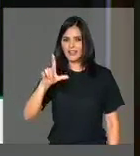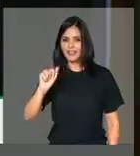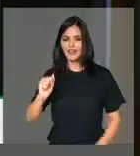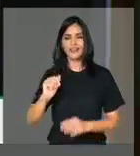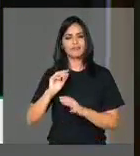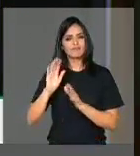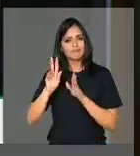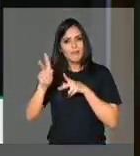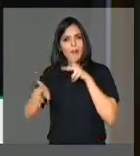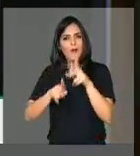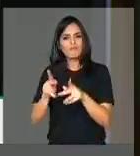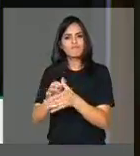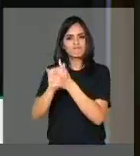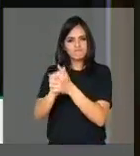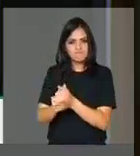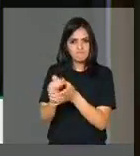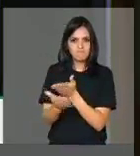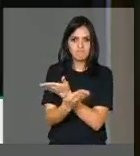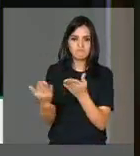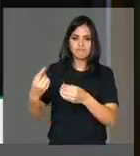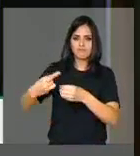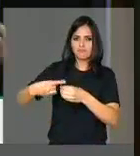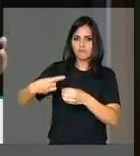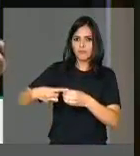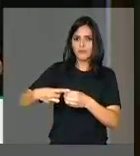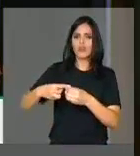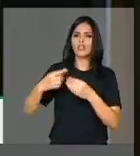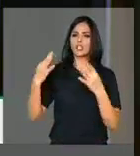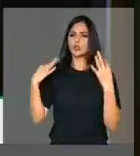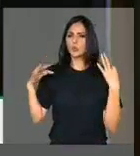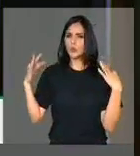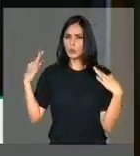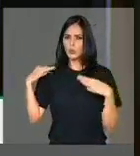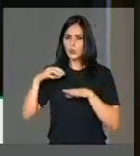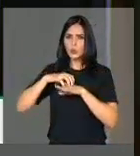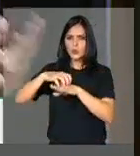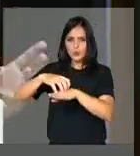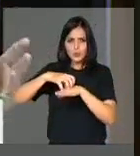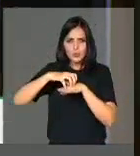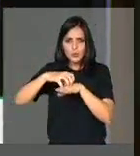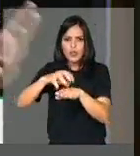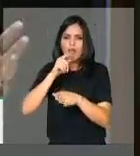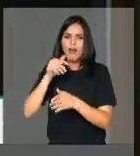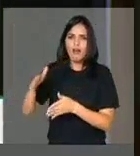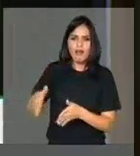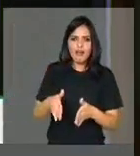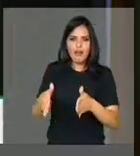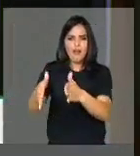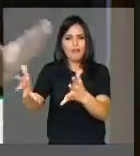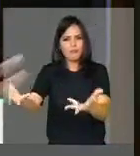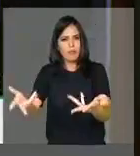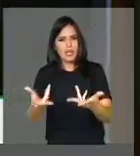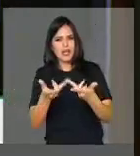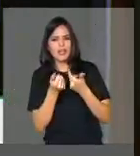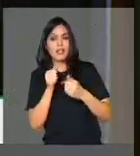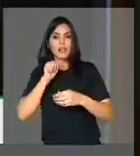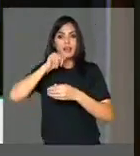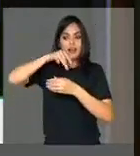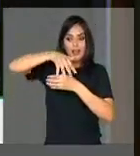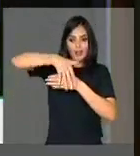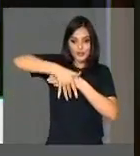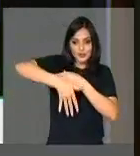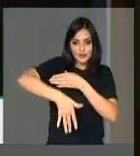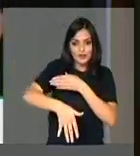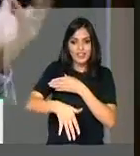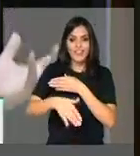deste próspero município, município do turismo, de muitas águas, de rios belíssimos, de cachoeiras,